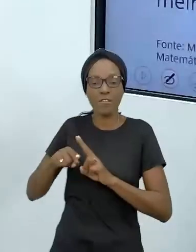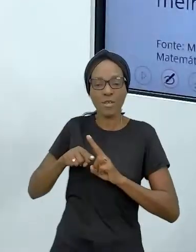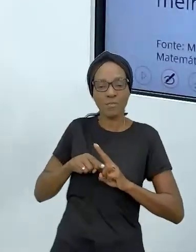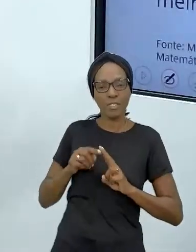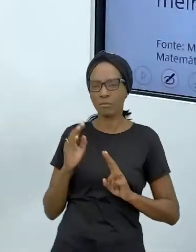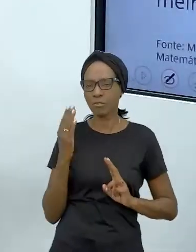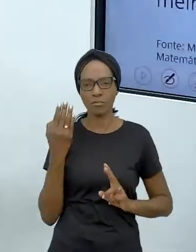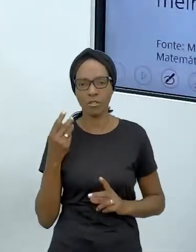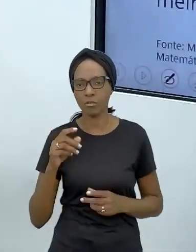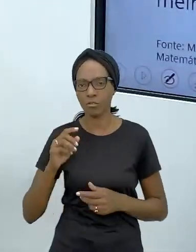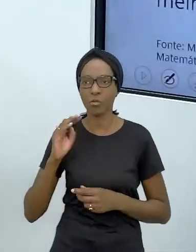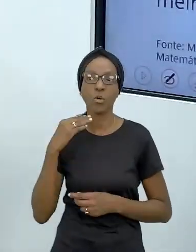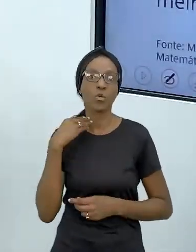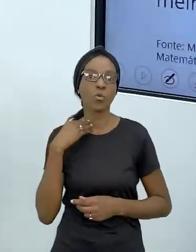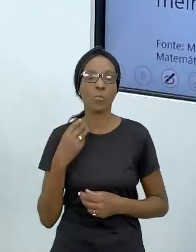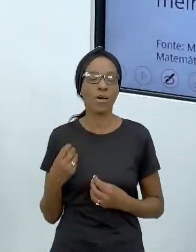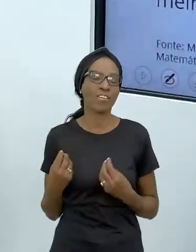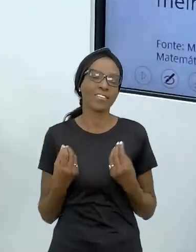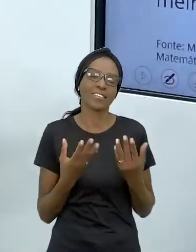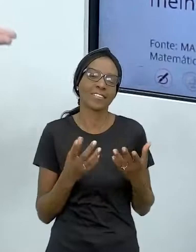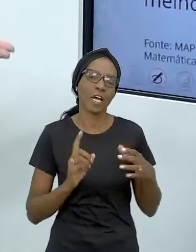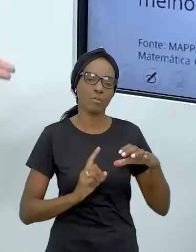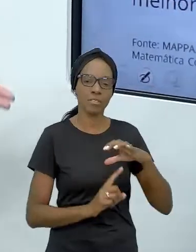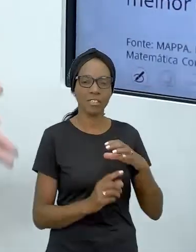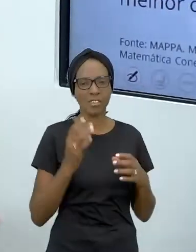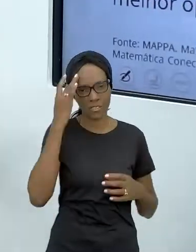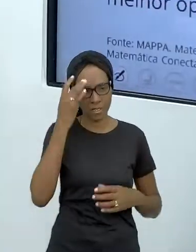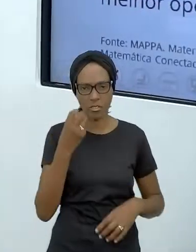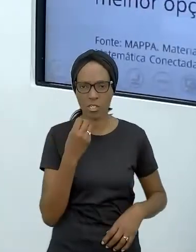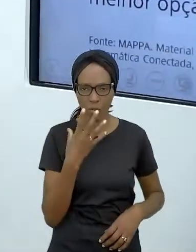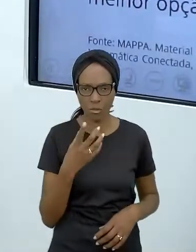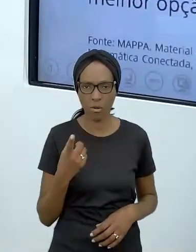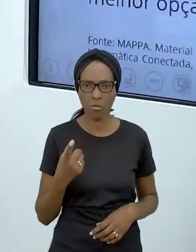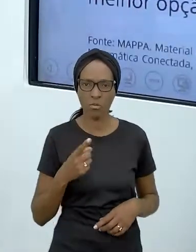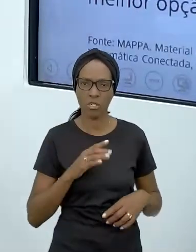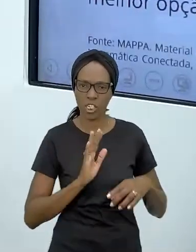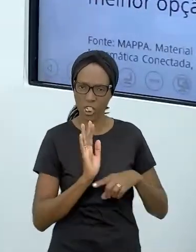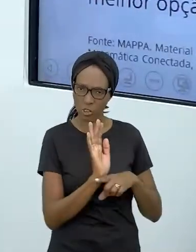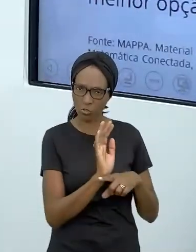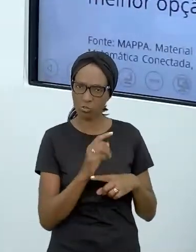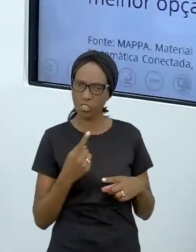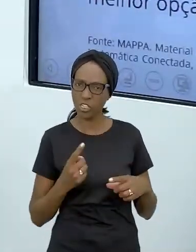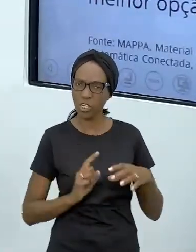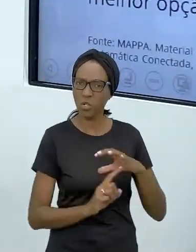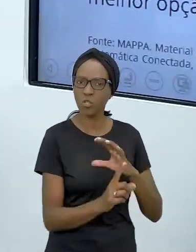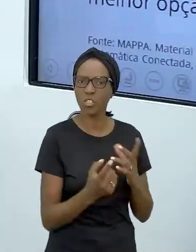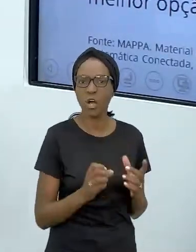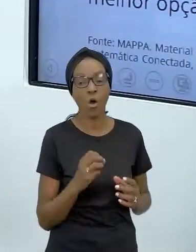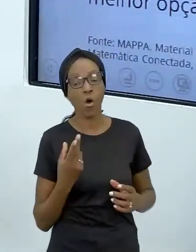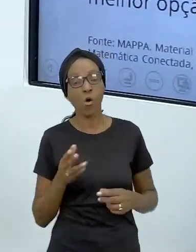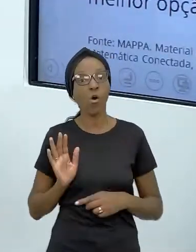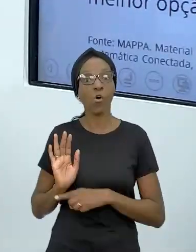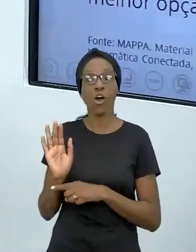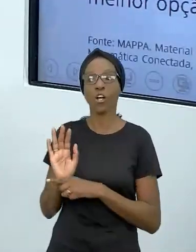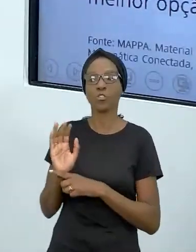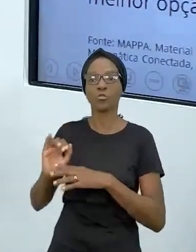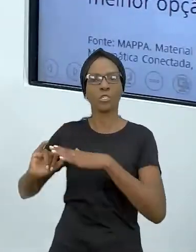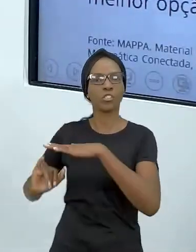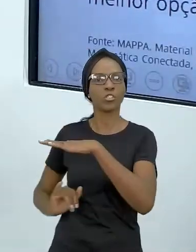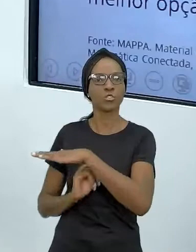faz aí pros clientes. Você acha que é vantajoso pros clientes ou é vantajoso pras instituições financeiras?